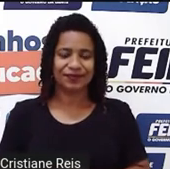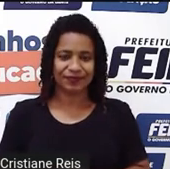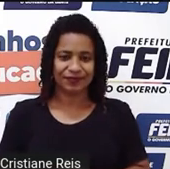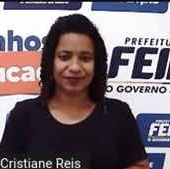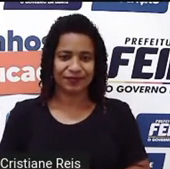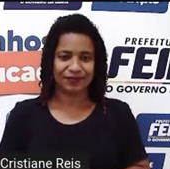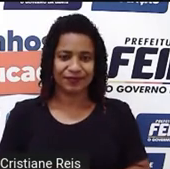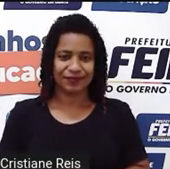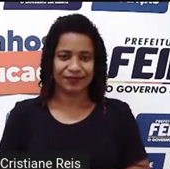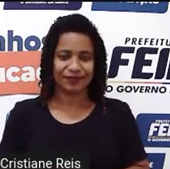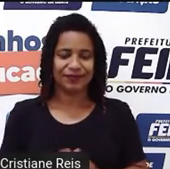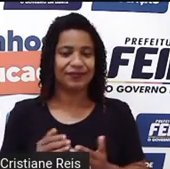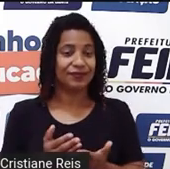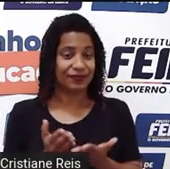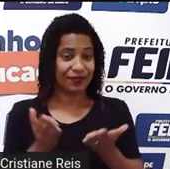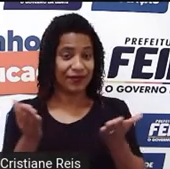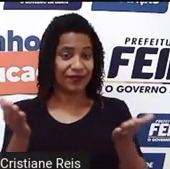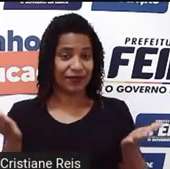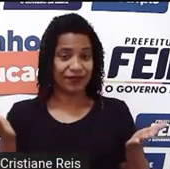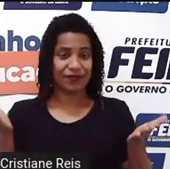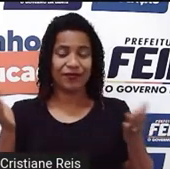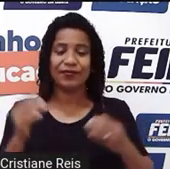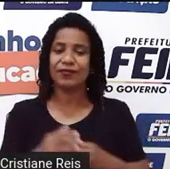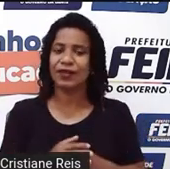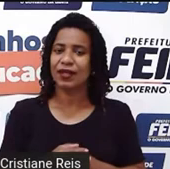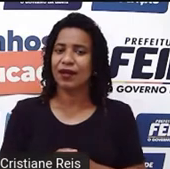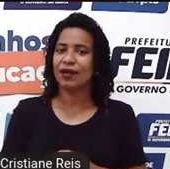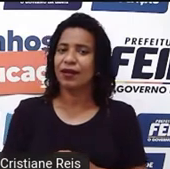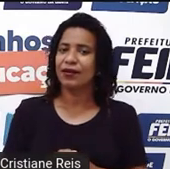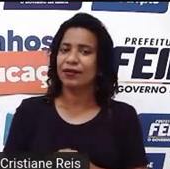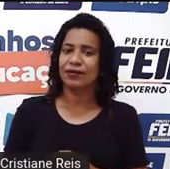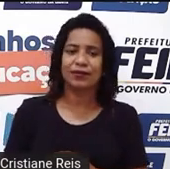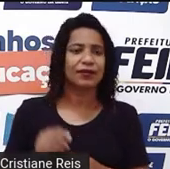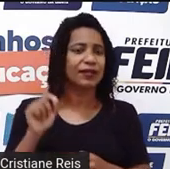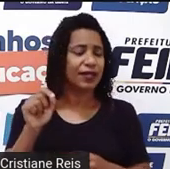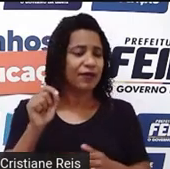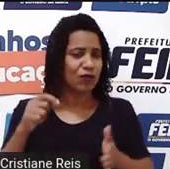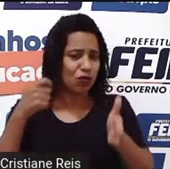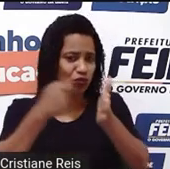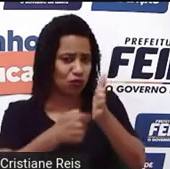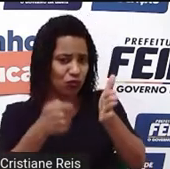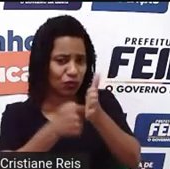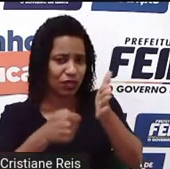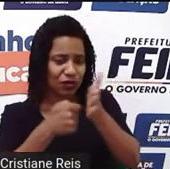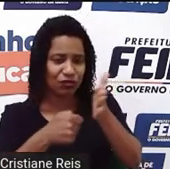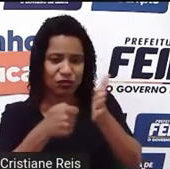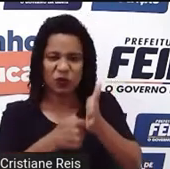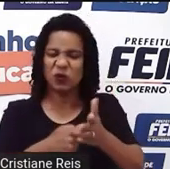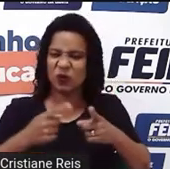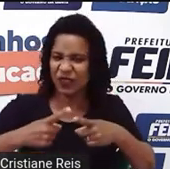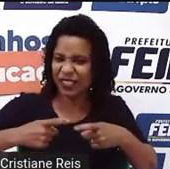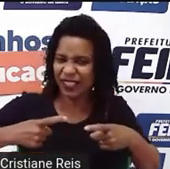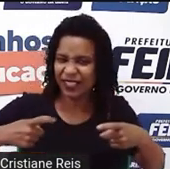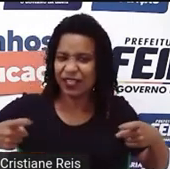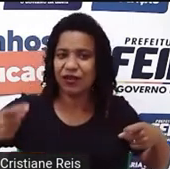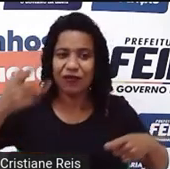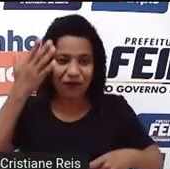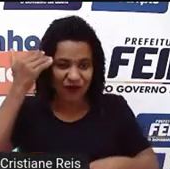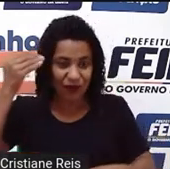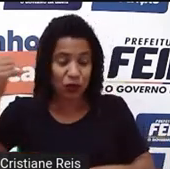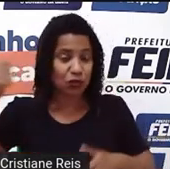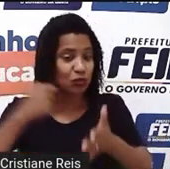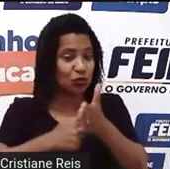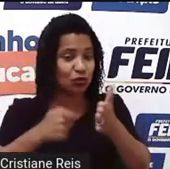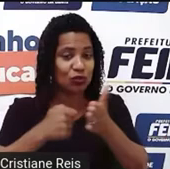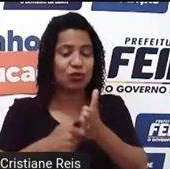resistência negras para Brasil? Então, quem foi o lutador famoso, lutador pela liberdade,